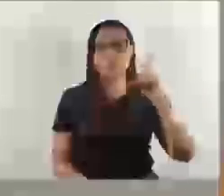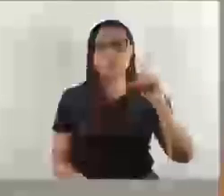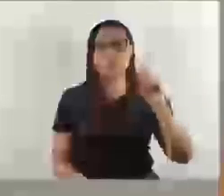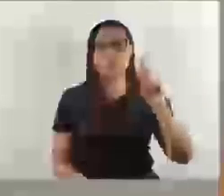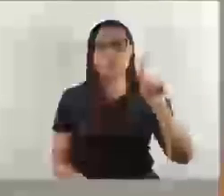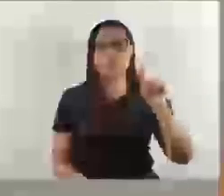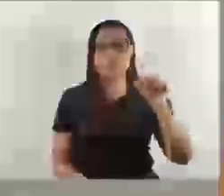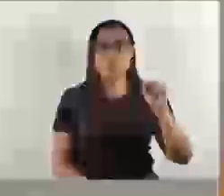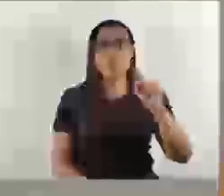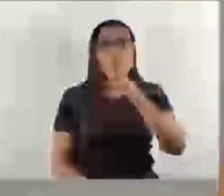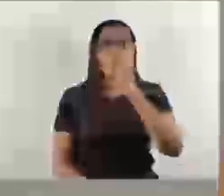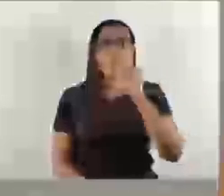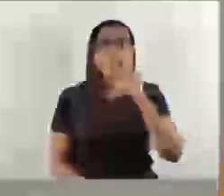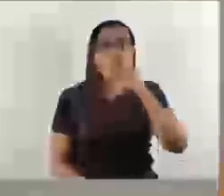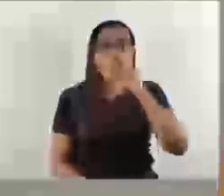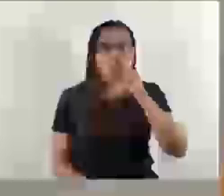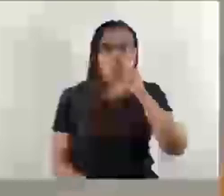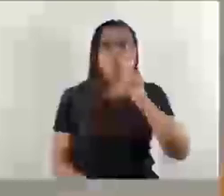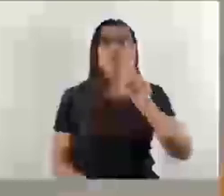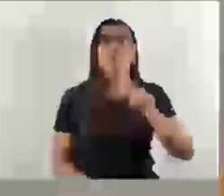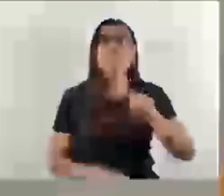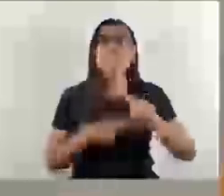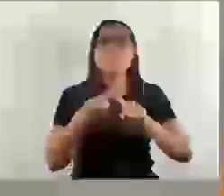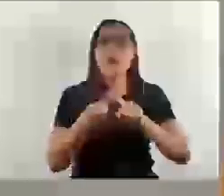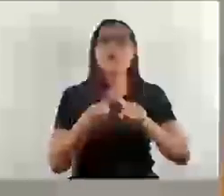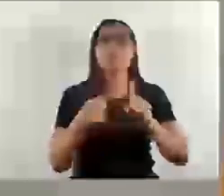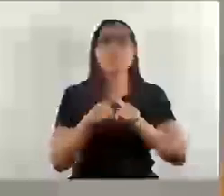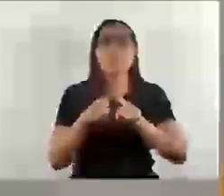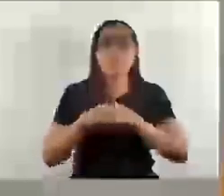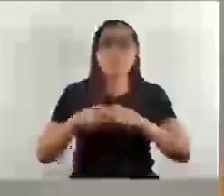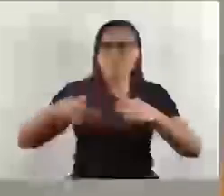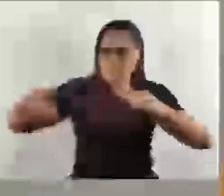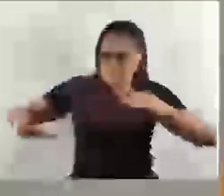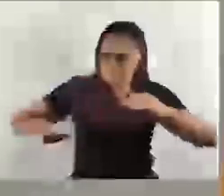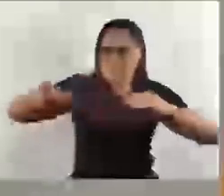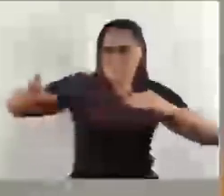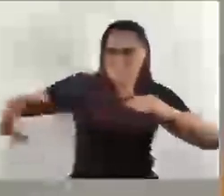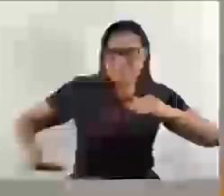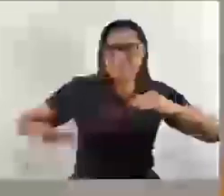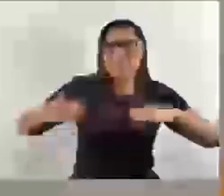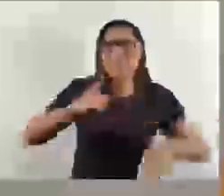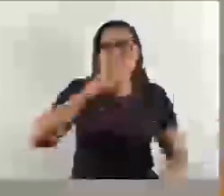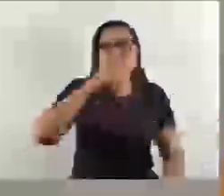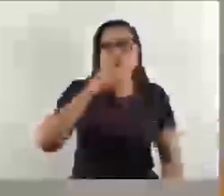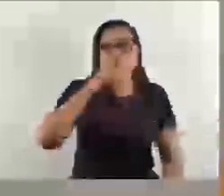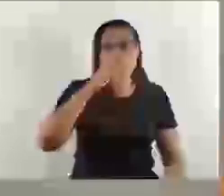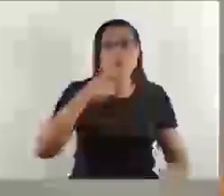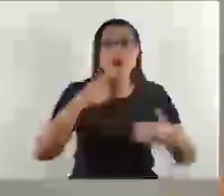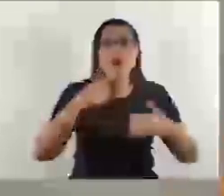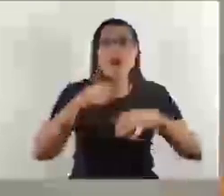perigosa, ela vem sendo cavada por baixo. Então está muito perigosa. E ali tem um grande número de caminhões que passam ali.